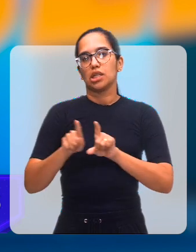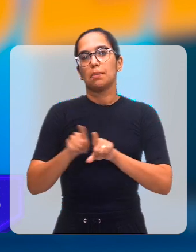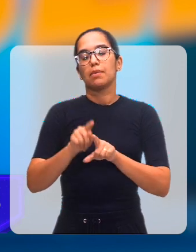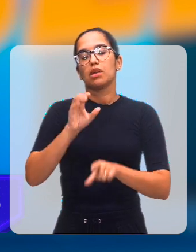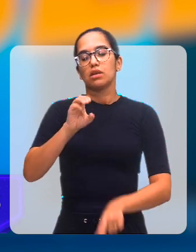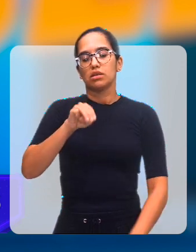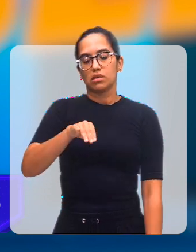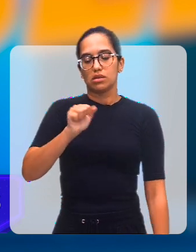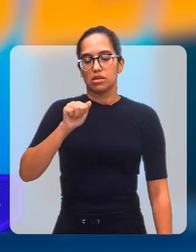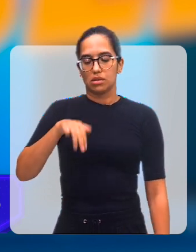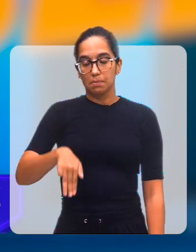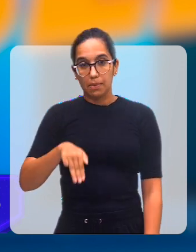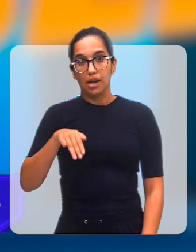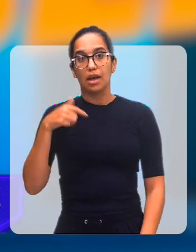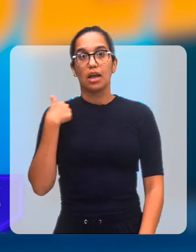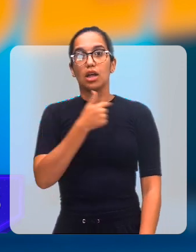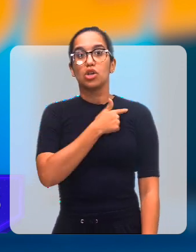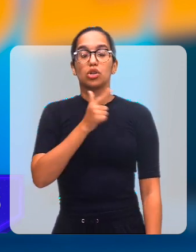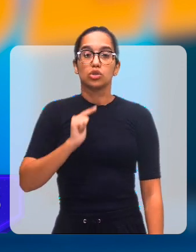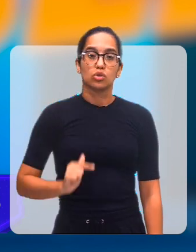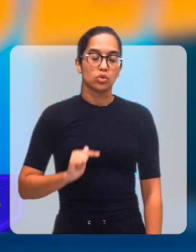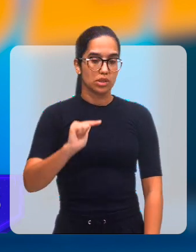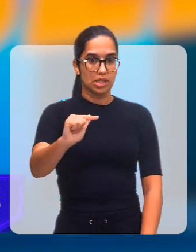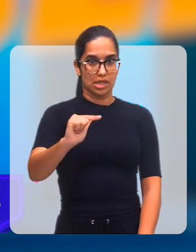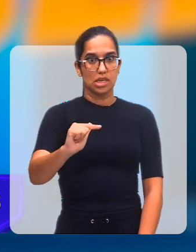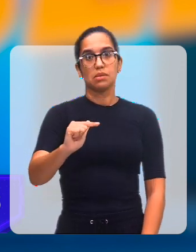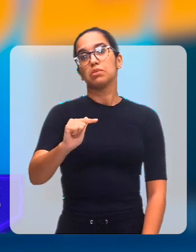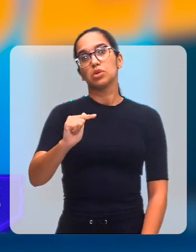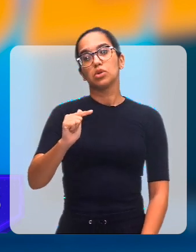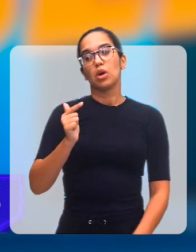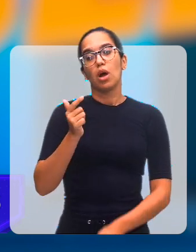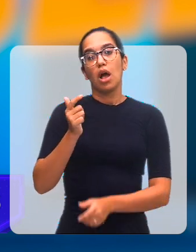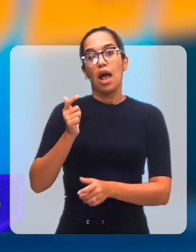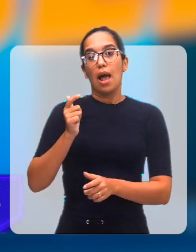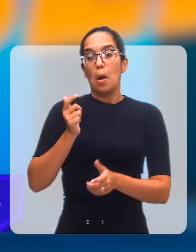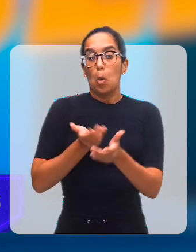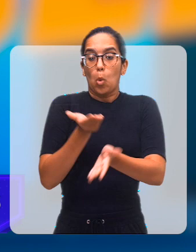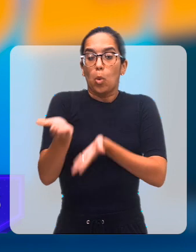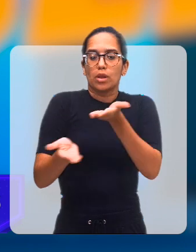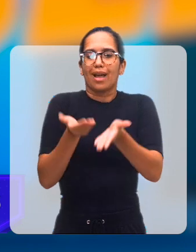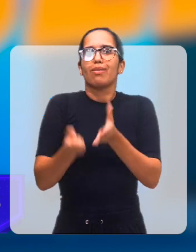CEMAN, que nós conseguimos dar uma maior vazão a esse atendimento.